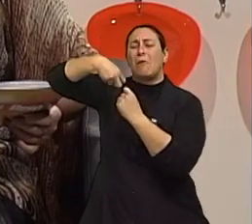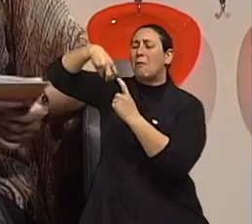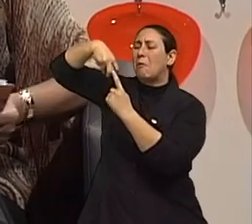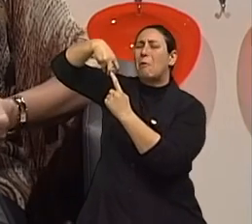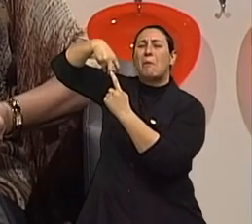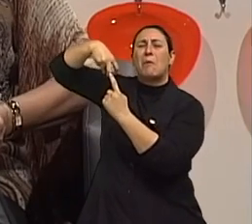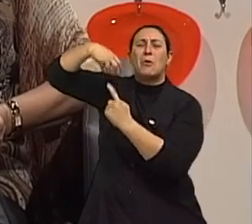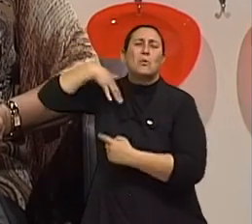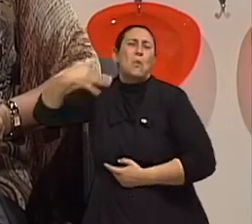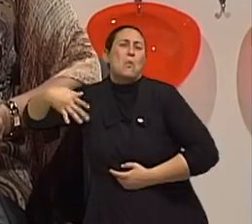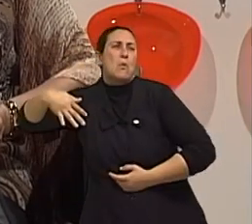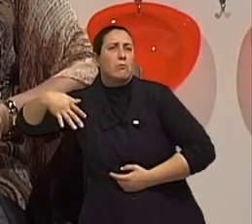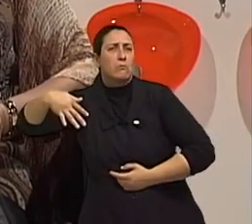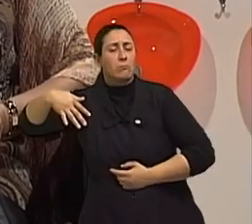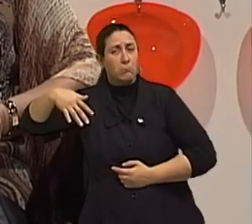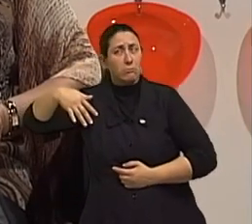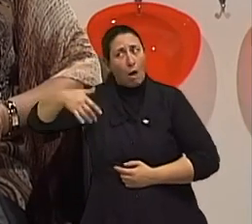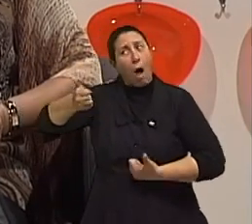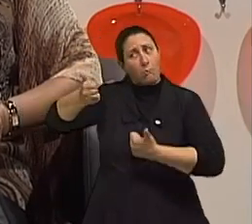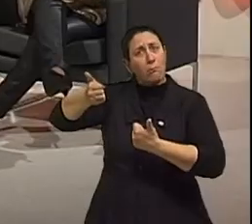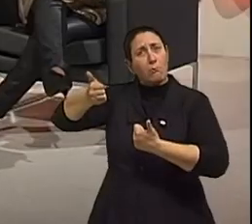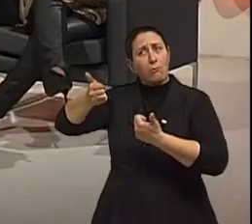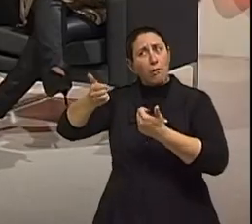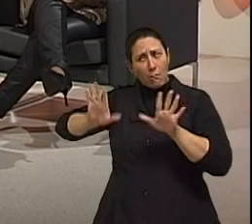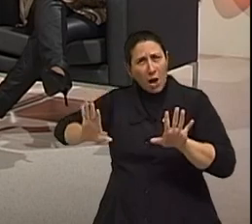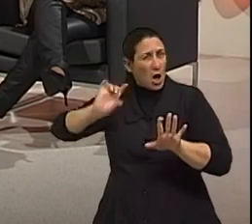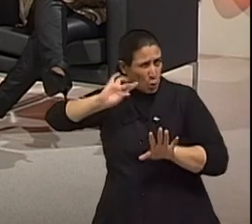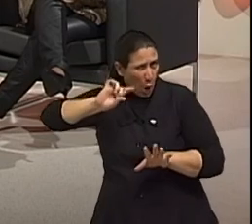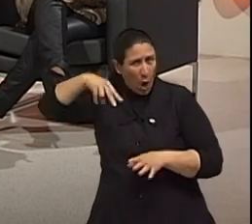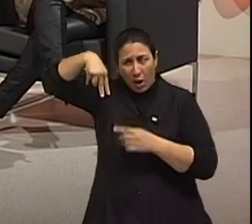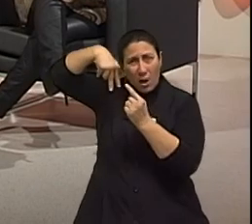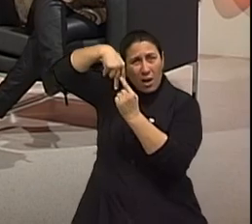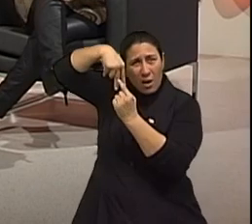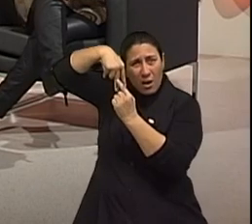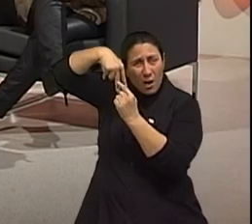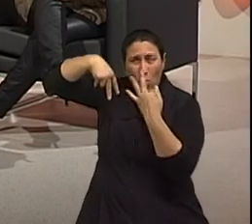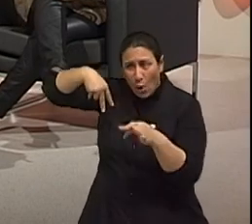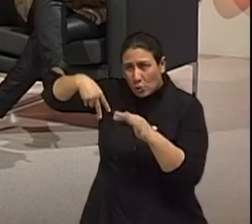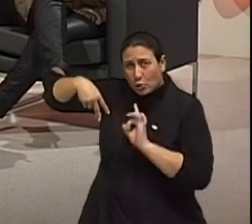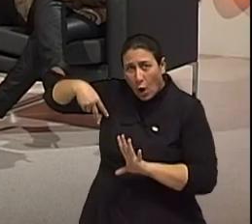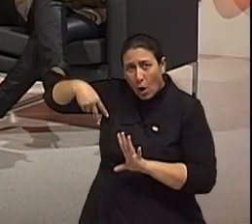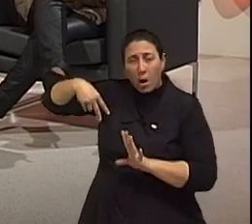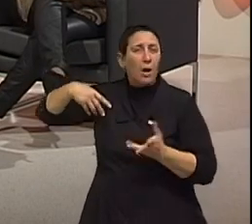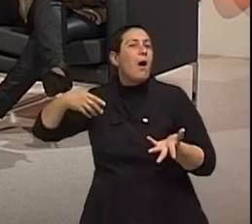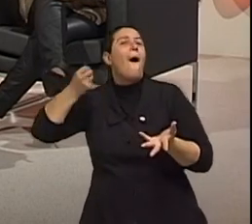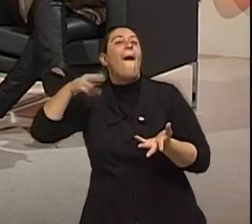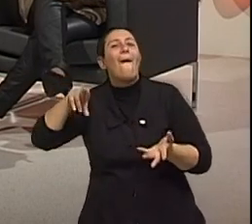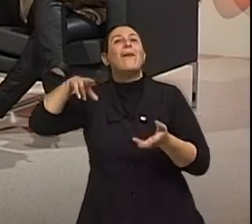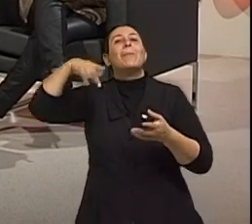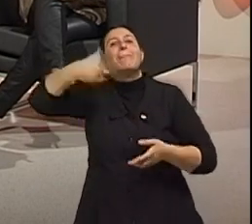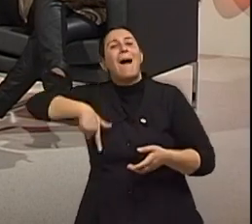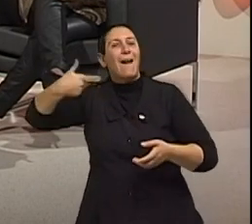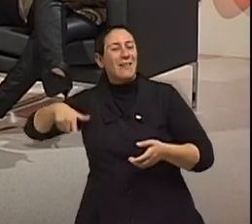nada por causa do meu joelho. Aí a gente faz até improvisações sobre se a gente é só um joelho. Então foi excelente, a senhora apontou a isso,